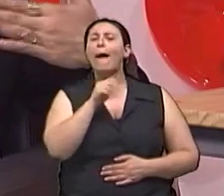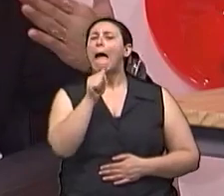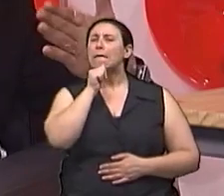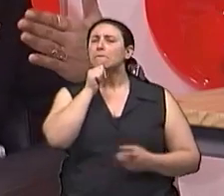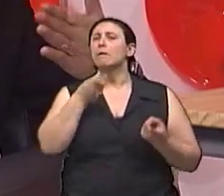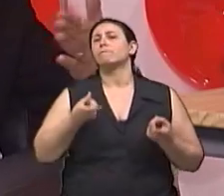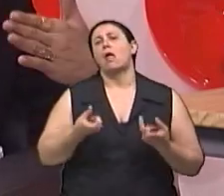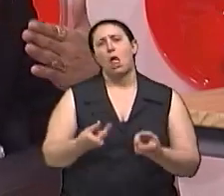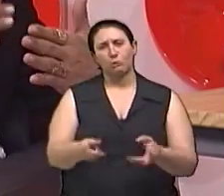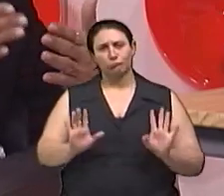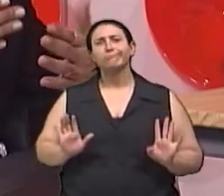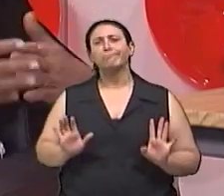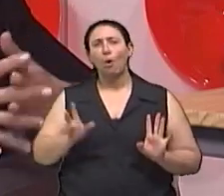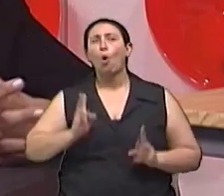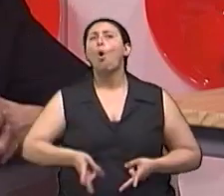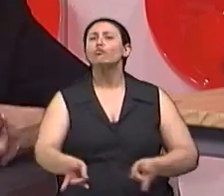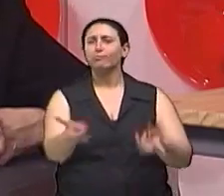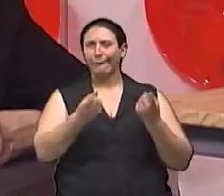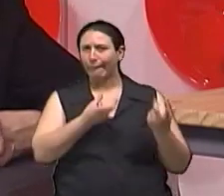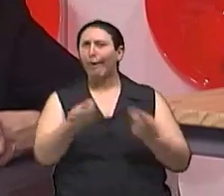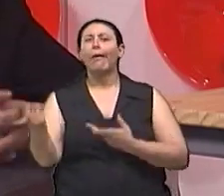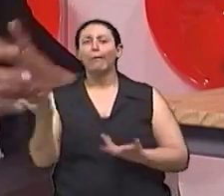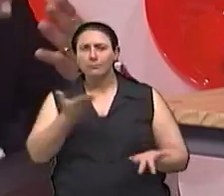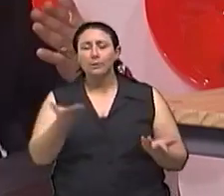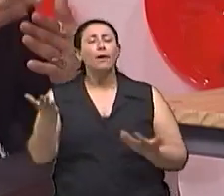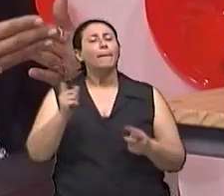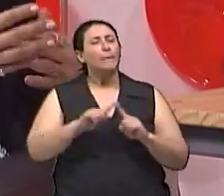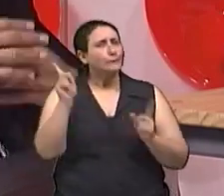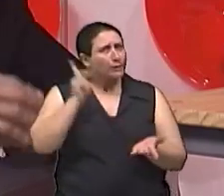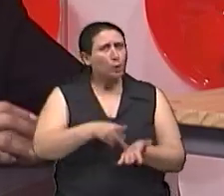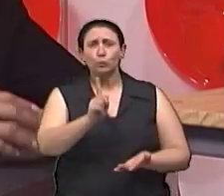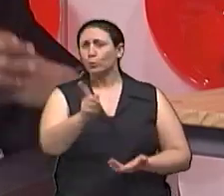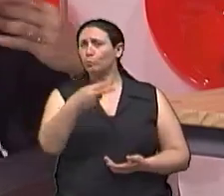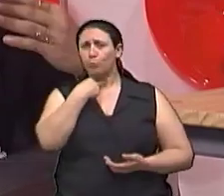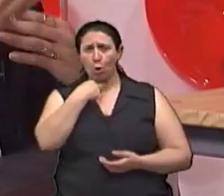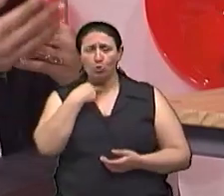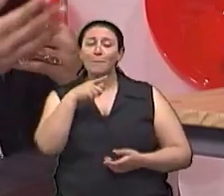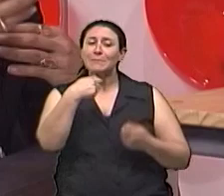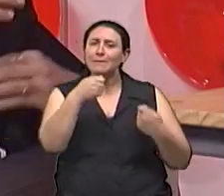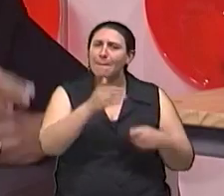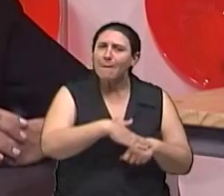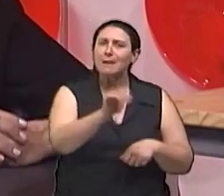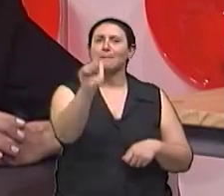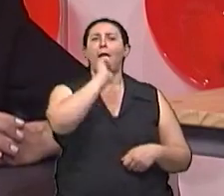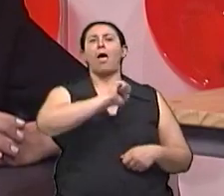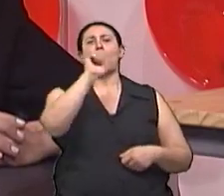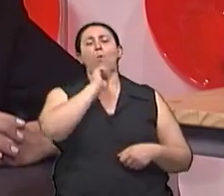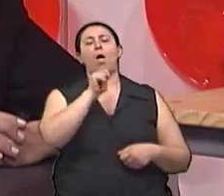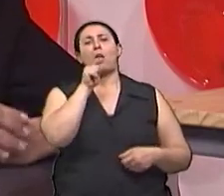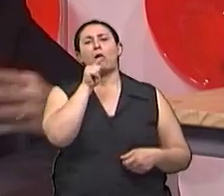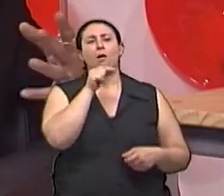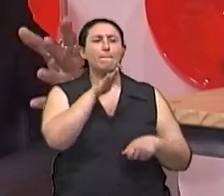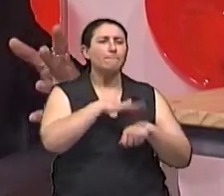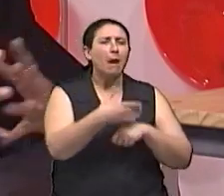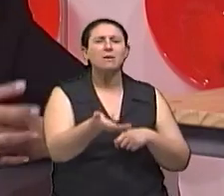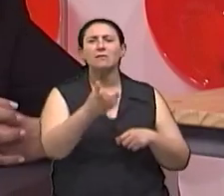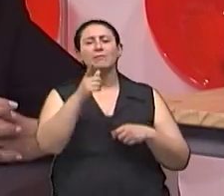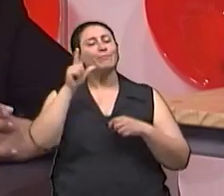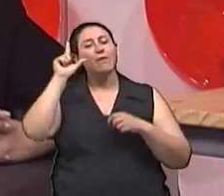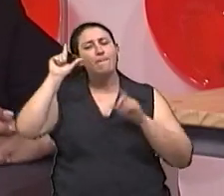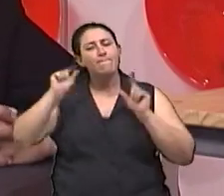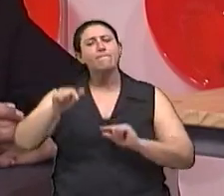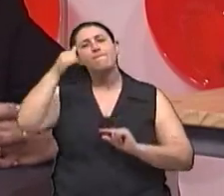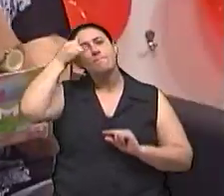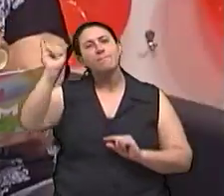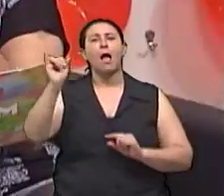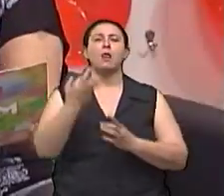ingerir mais água Ou mais o refrigerante Ou mais a bebida gaseificada, carbonada, que a